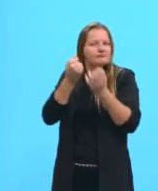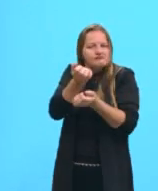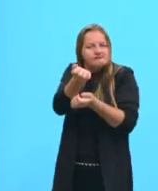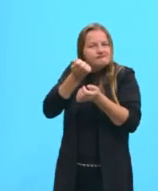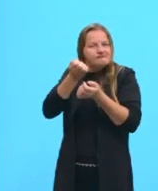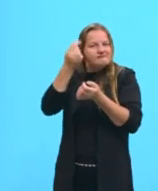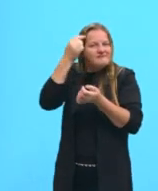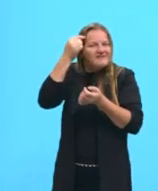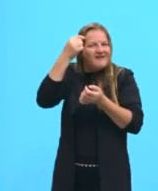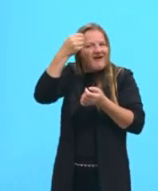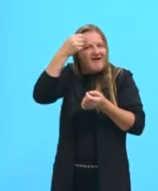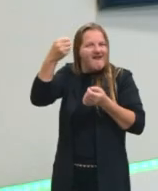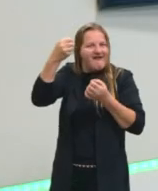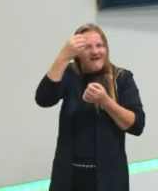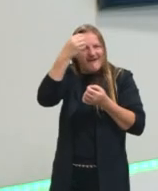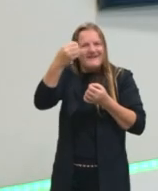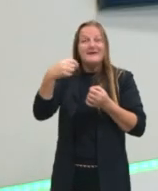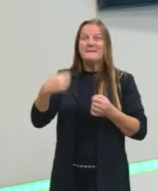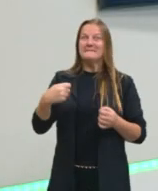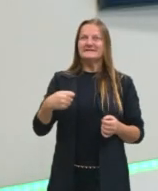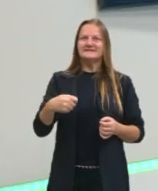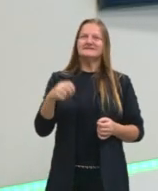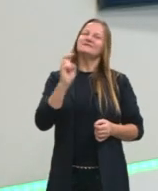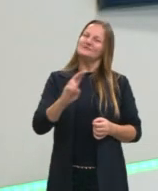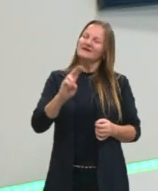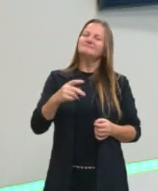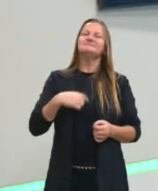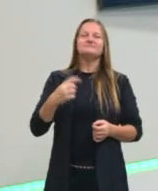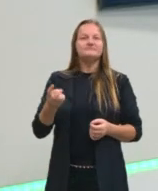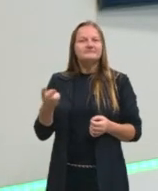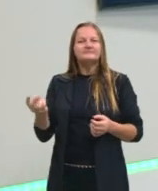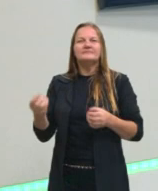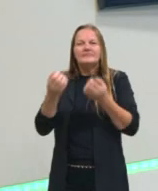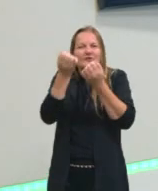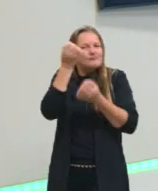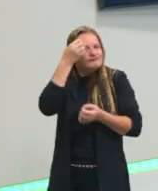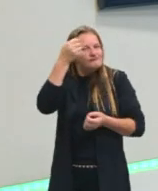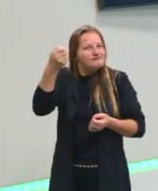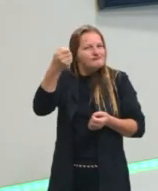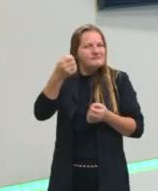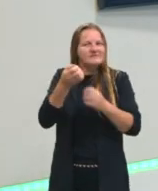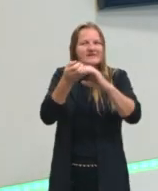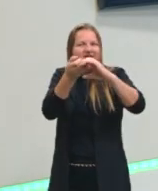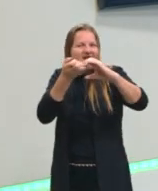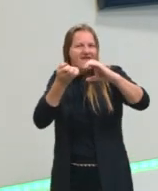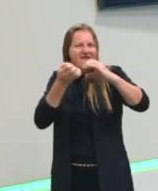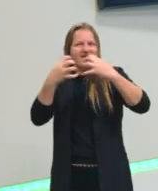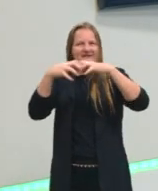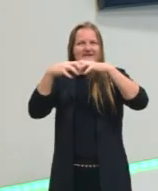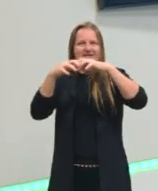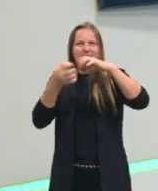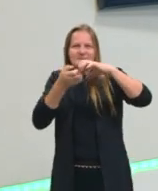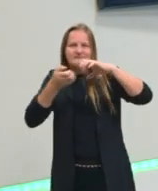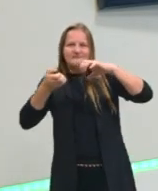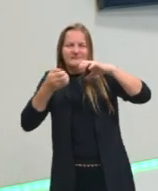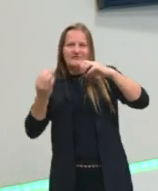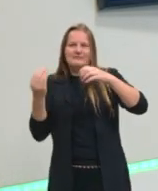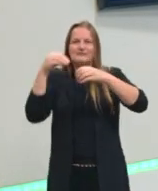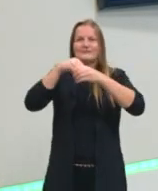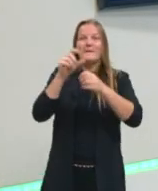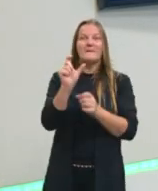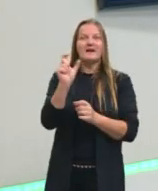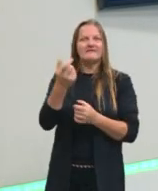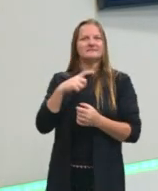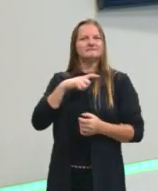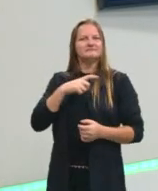E quando a gente precisa dessa palavra de novo, a gente abre essa gaveta, puxa essa palavra e tem então